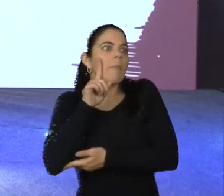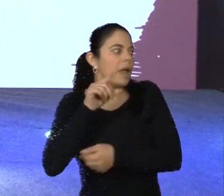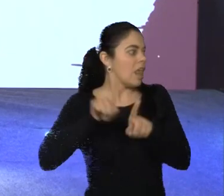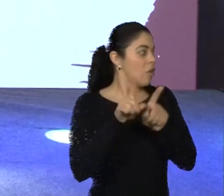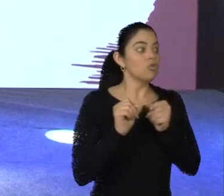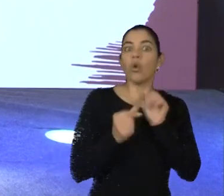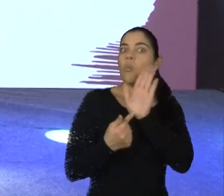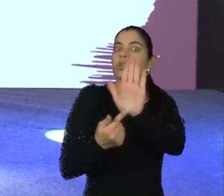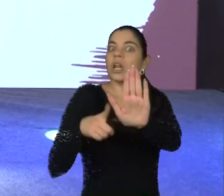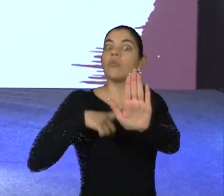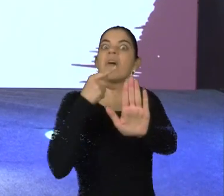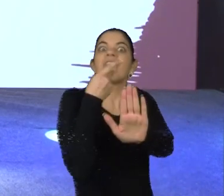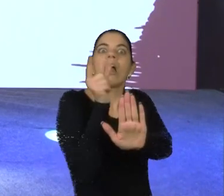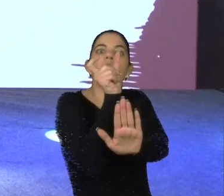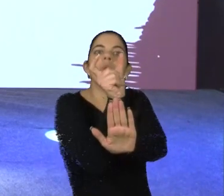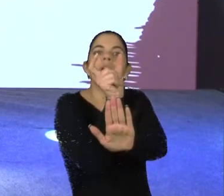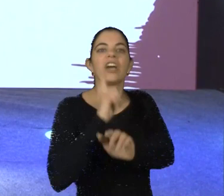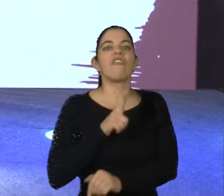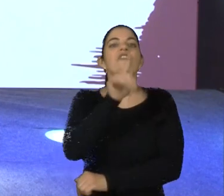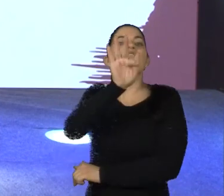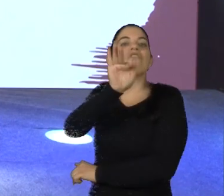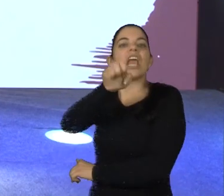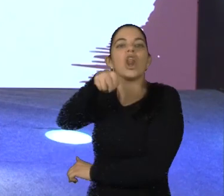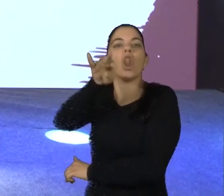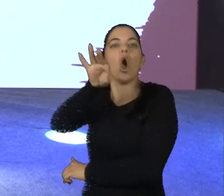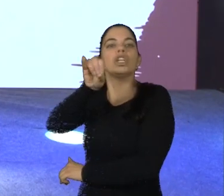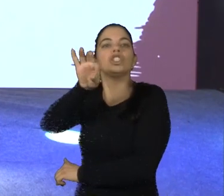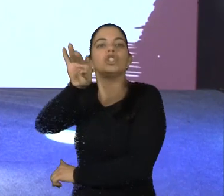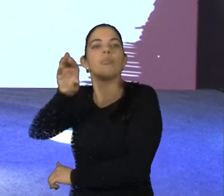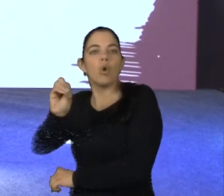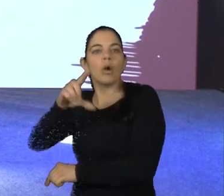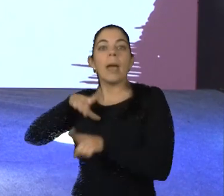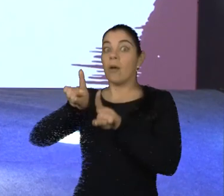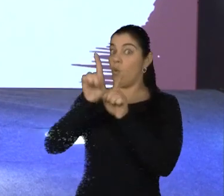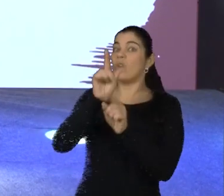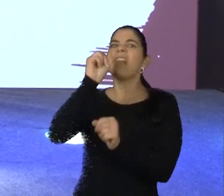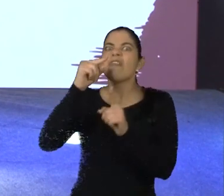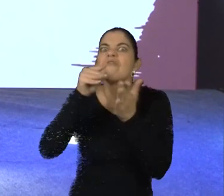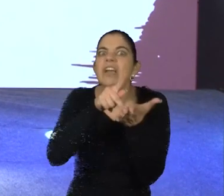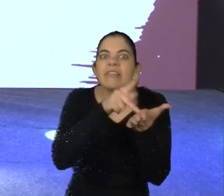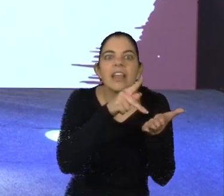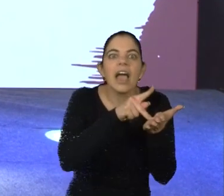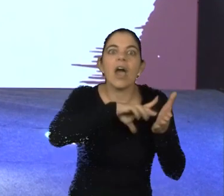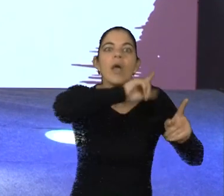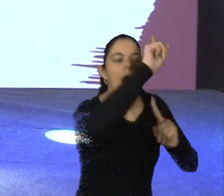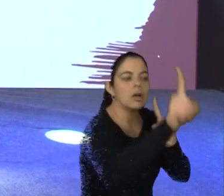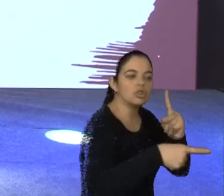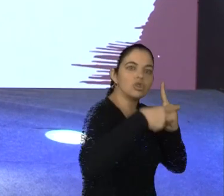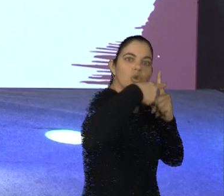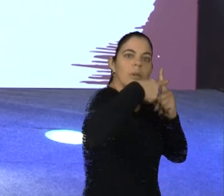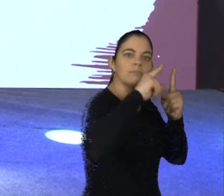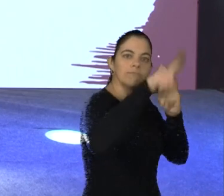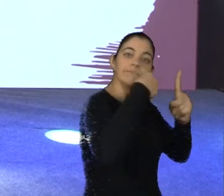comentando sobre uma coisa chamada fenótipo. Mas, na verdade, o fenótipo é a soma do que